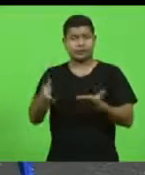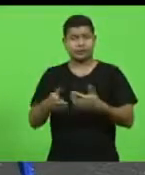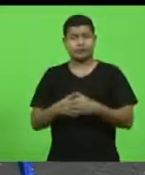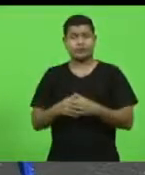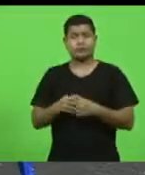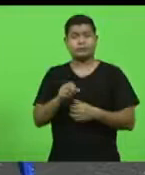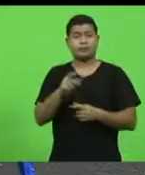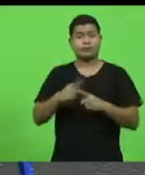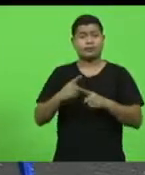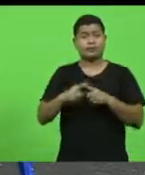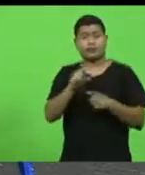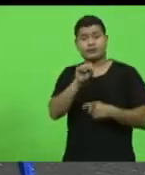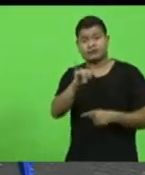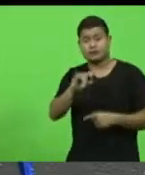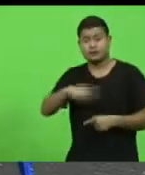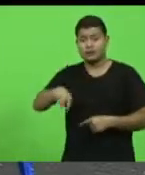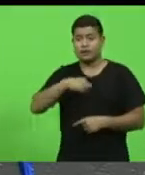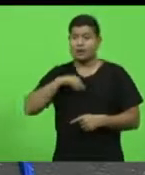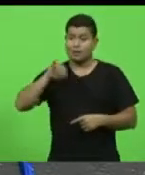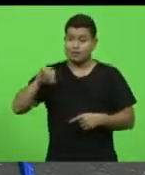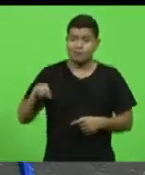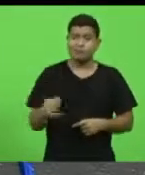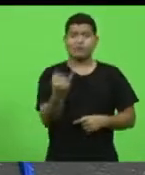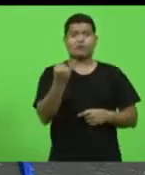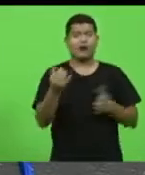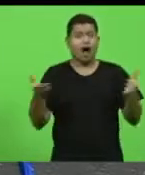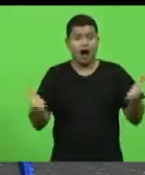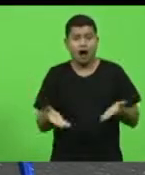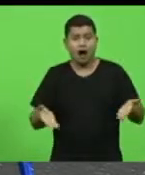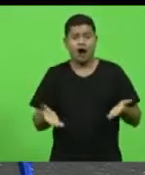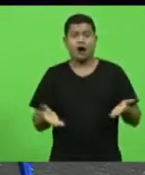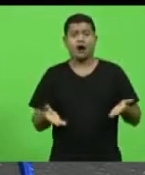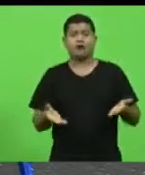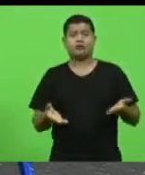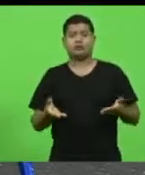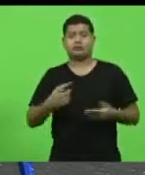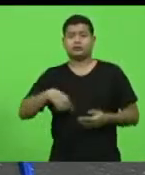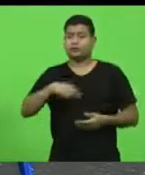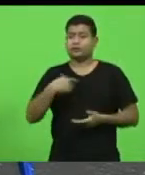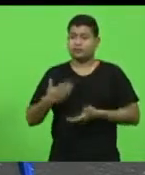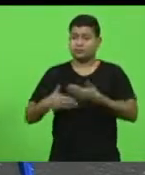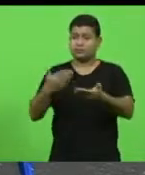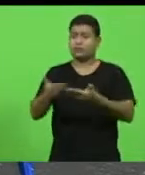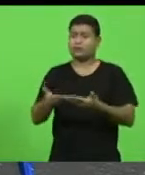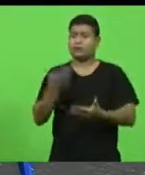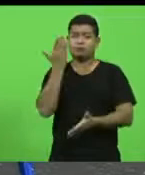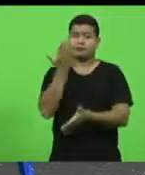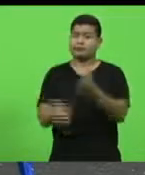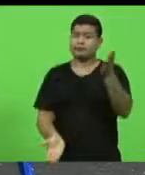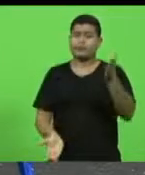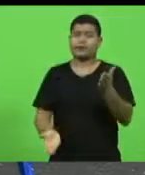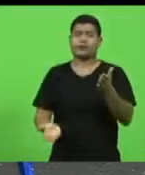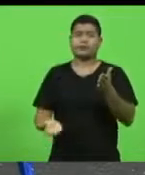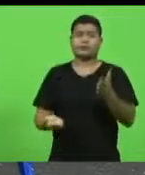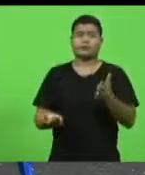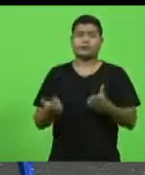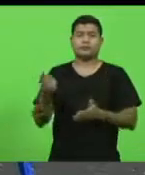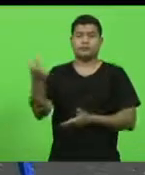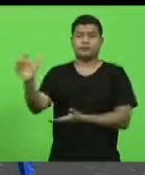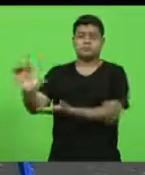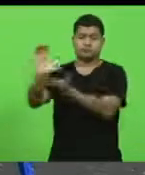não aproveitarmos esse momento, nós estaremos fora dos investimentos em